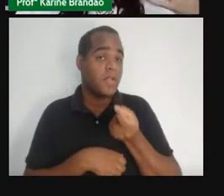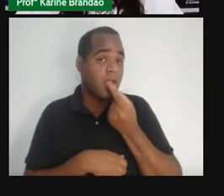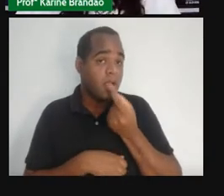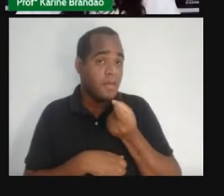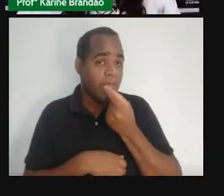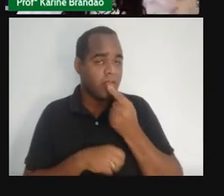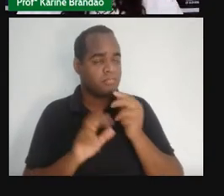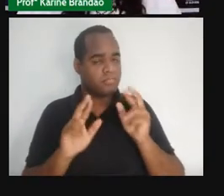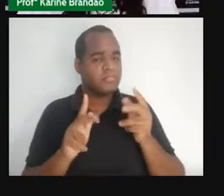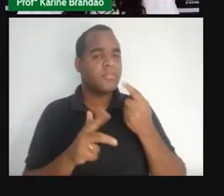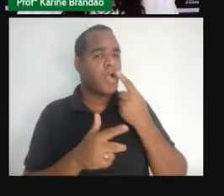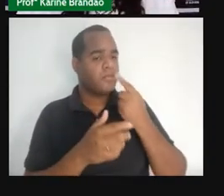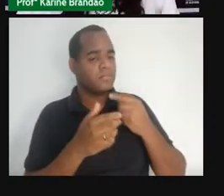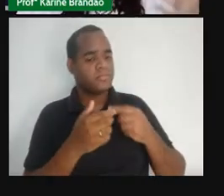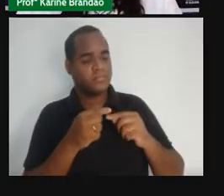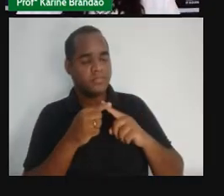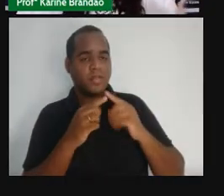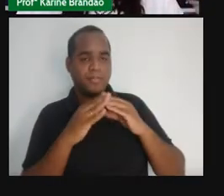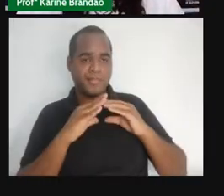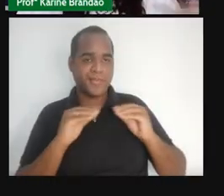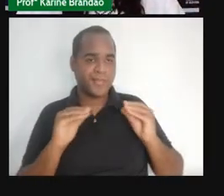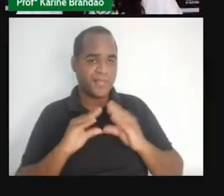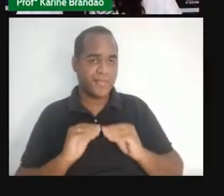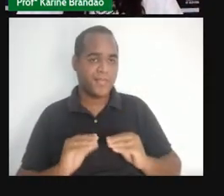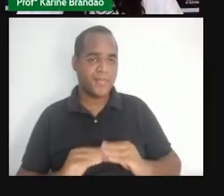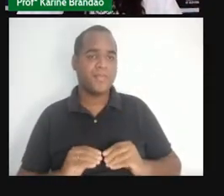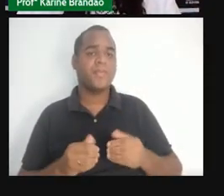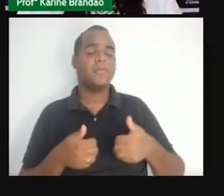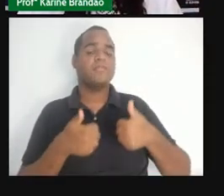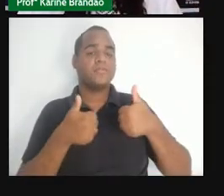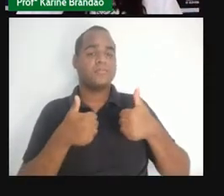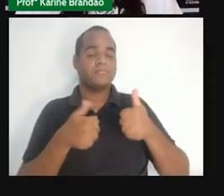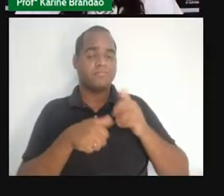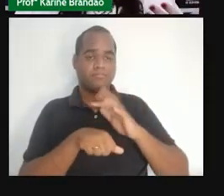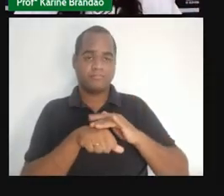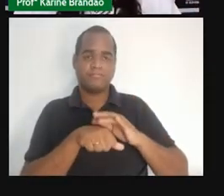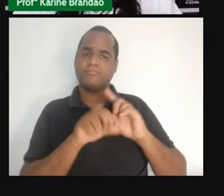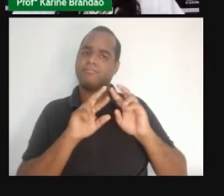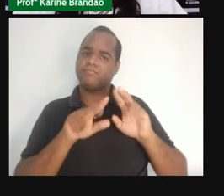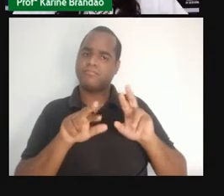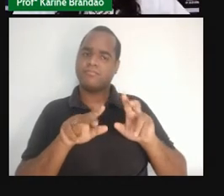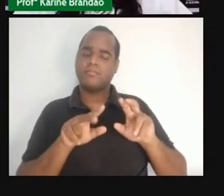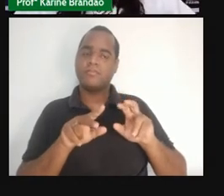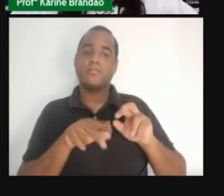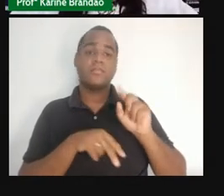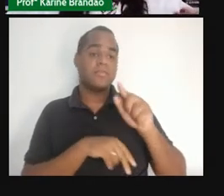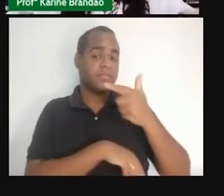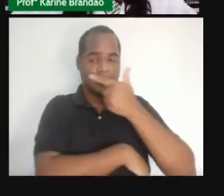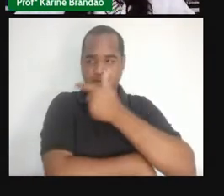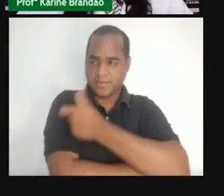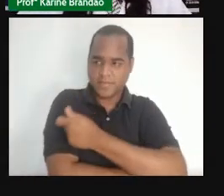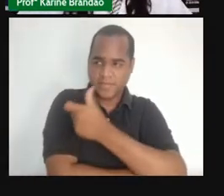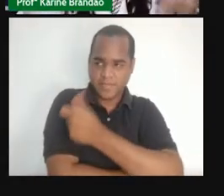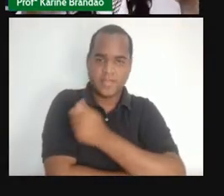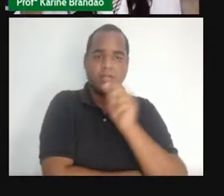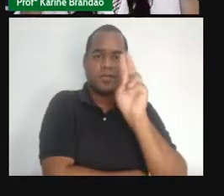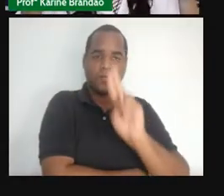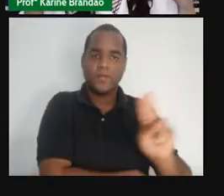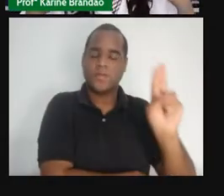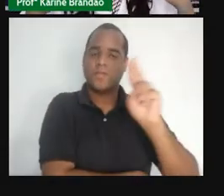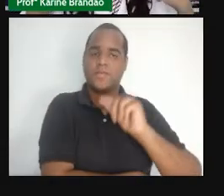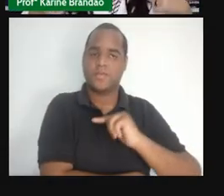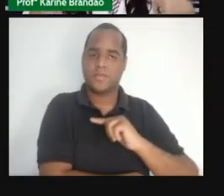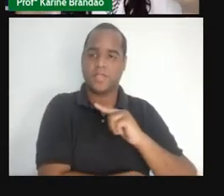vai tratar, matar o micro-organismo e se curar da doença. A vacina, ela é utilizada para a gente